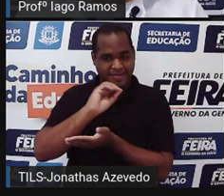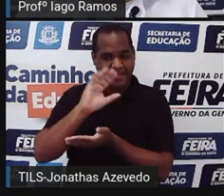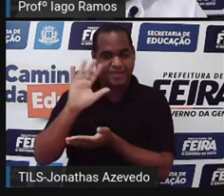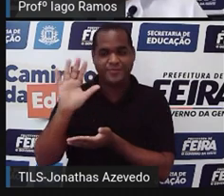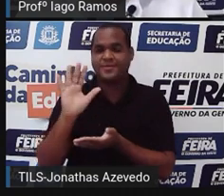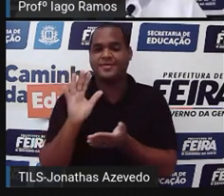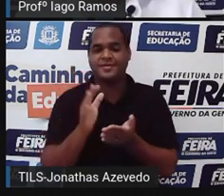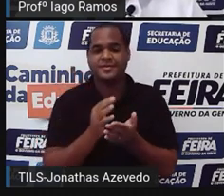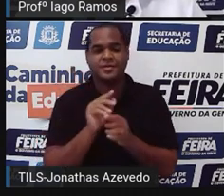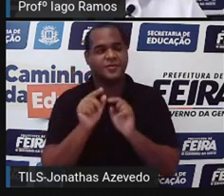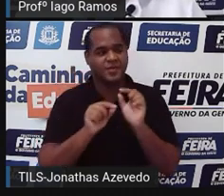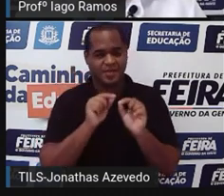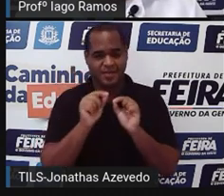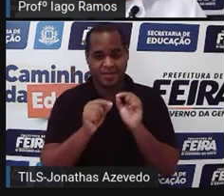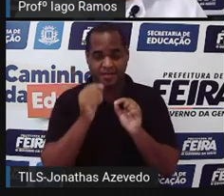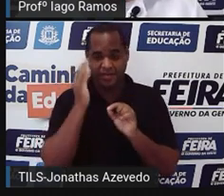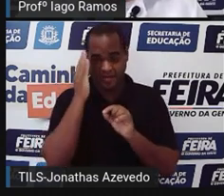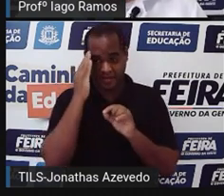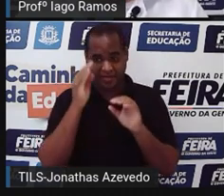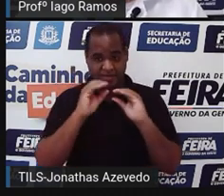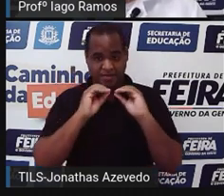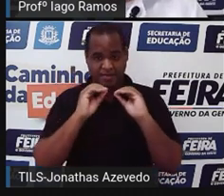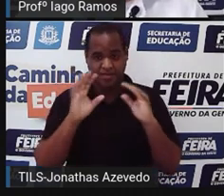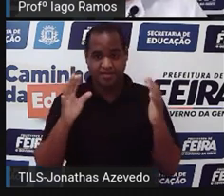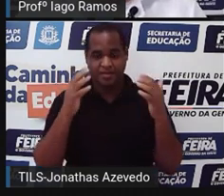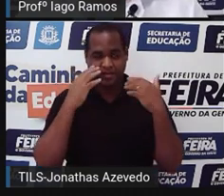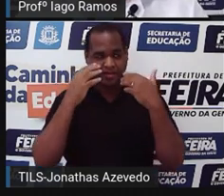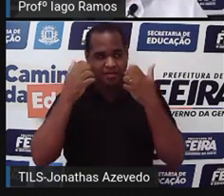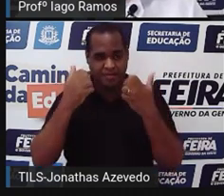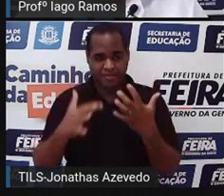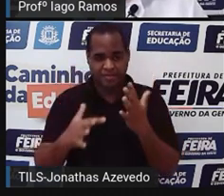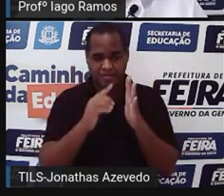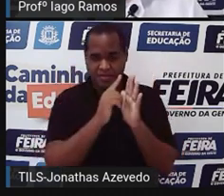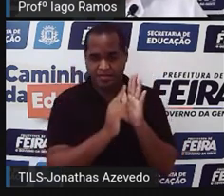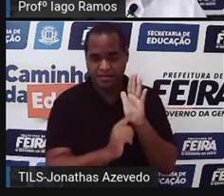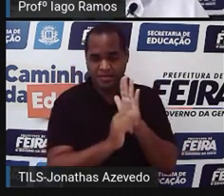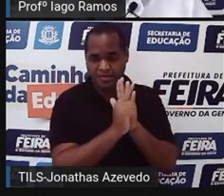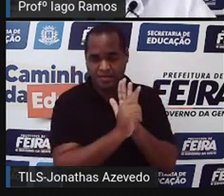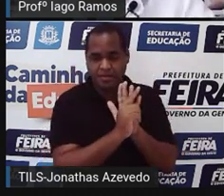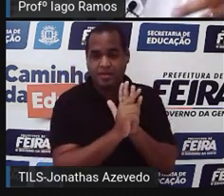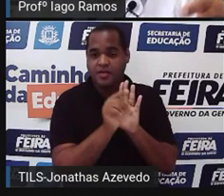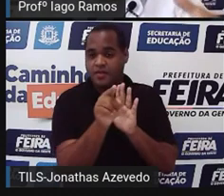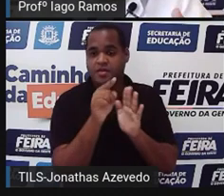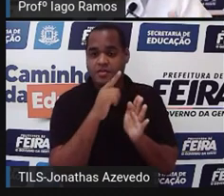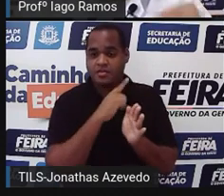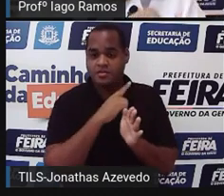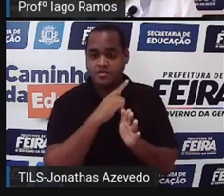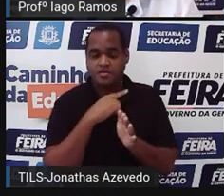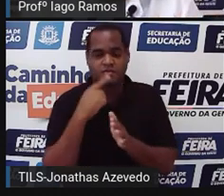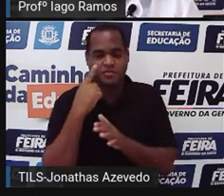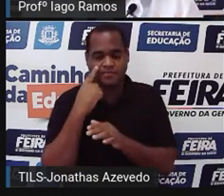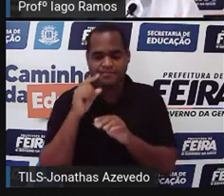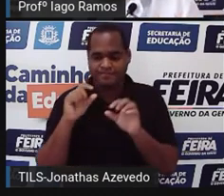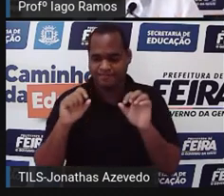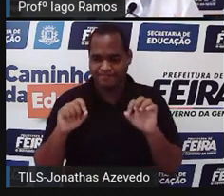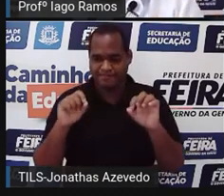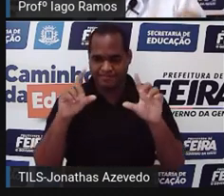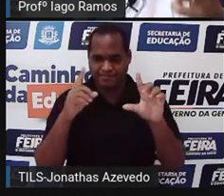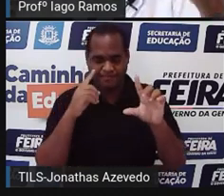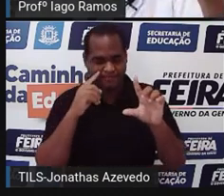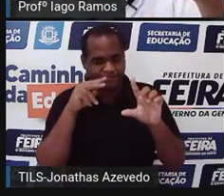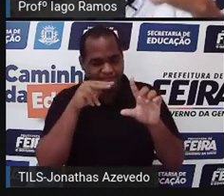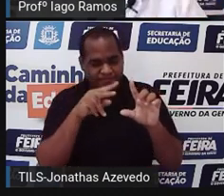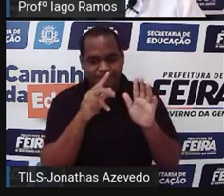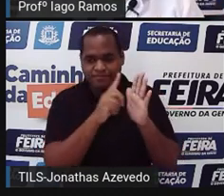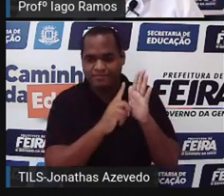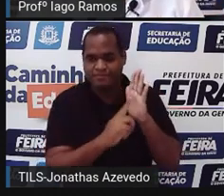isso? O que é a interpretação dos gráficos? É quando a gente estiver na frente de um gráfico, quando um